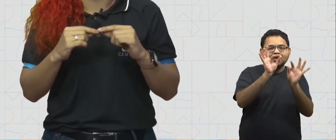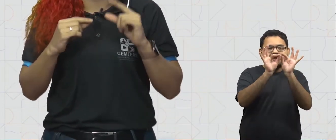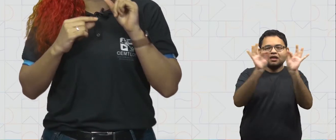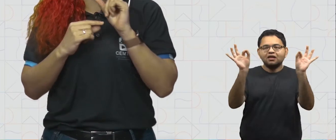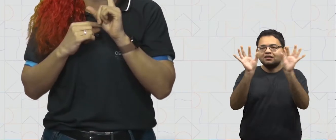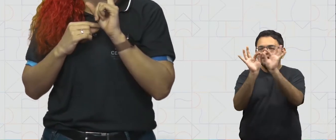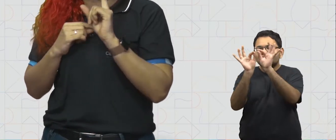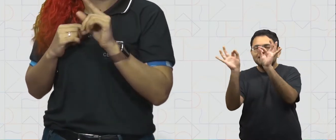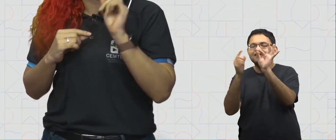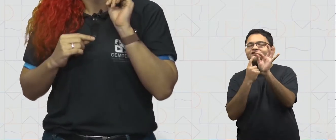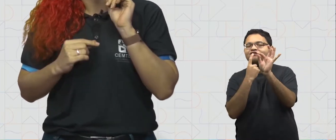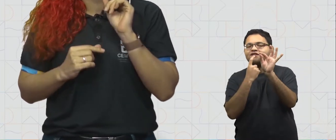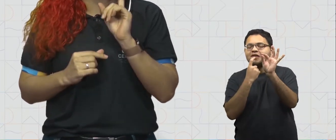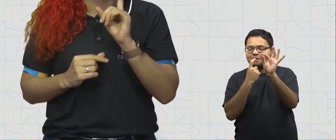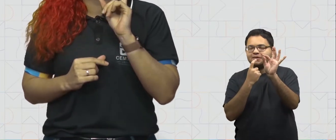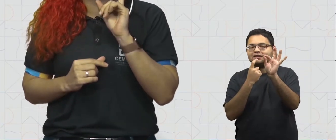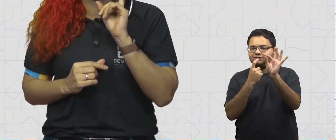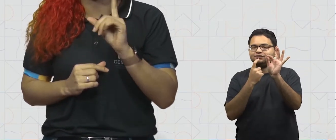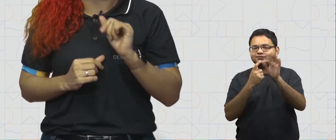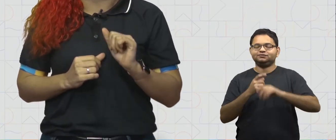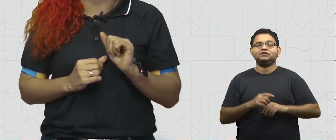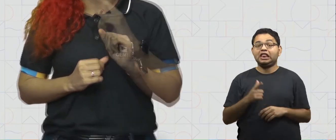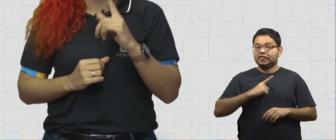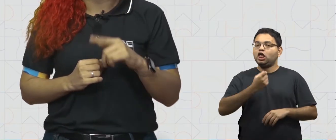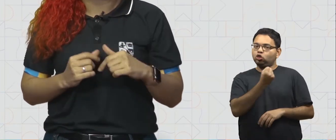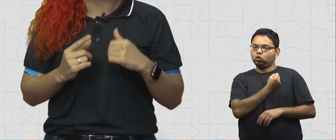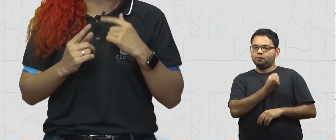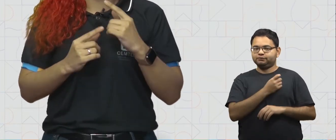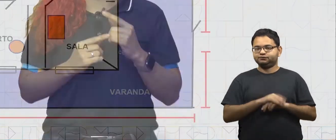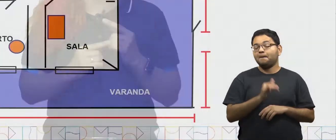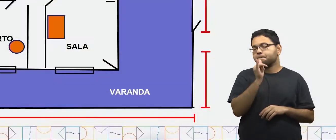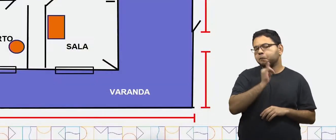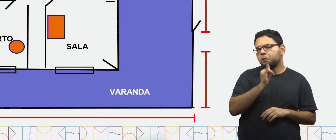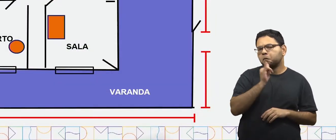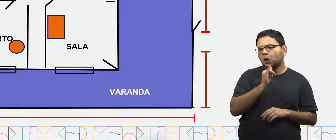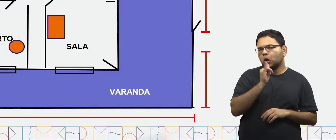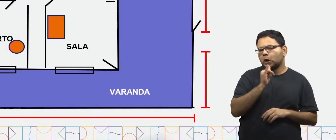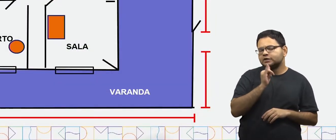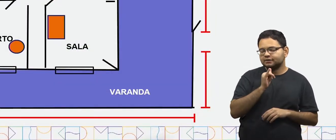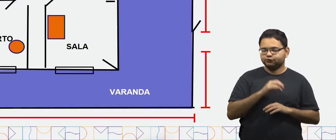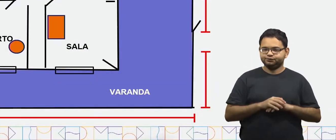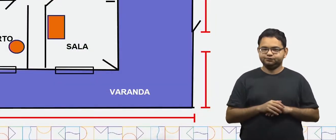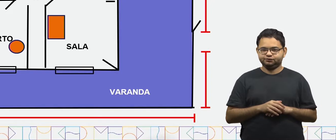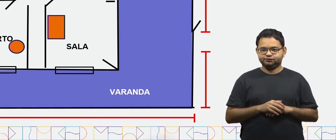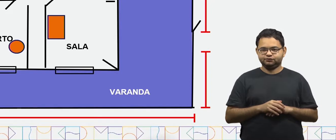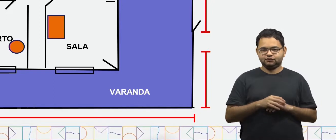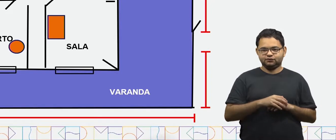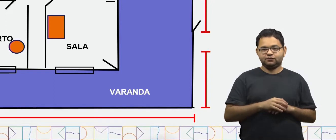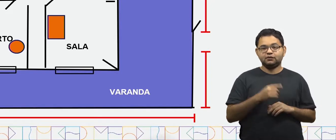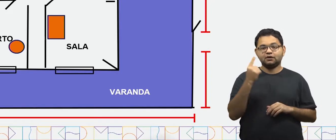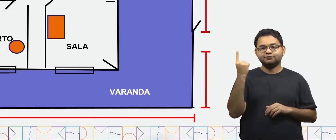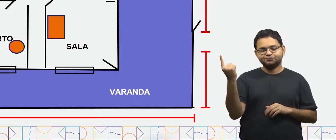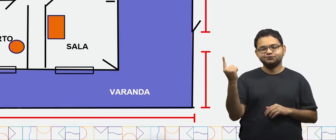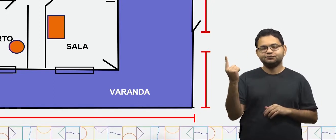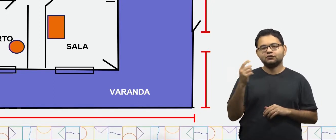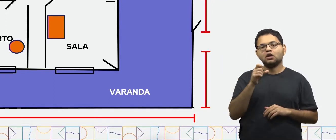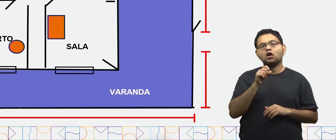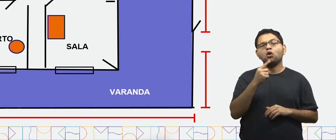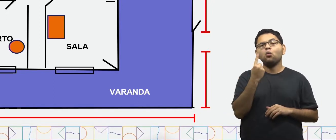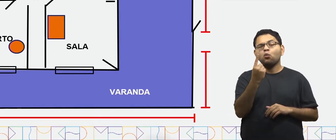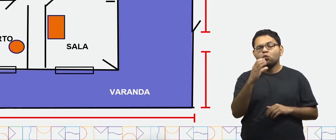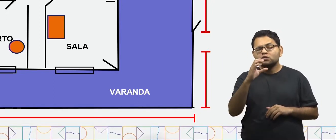casa que representa um tamanho real. Digamos assim, é como se cada centímetro